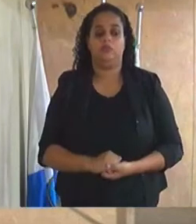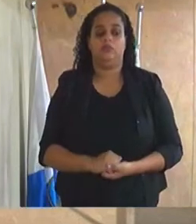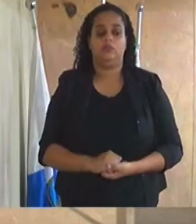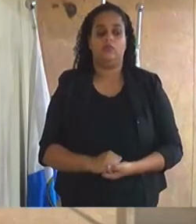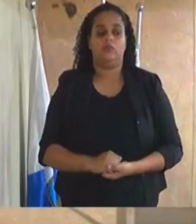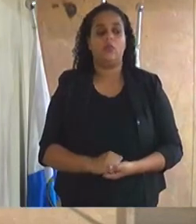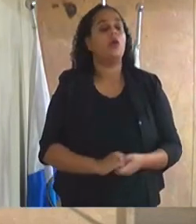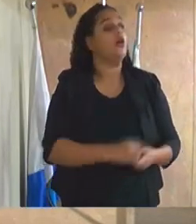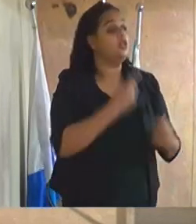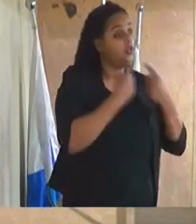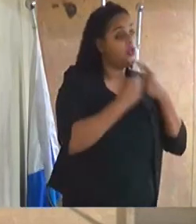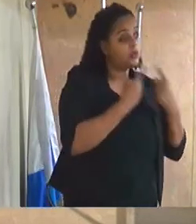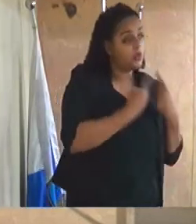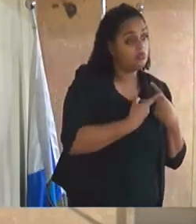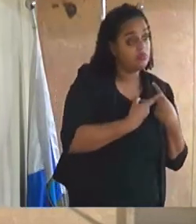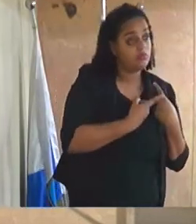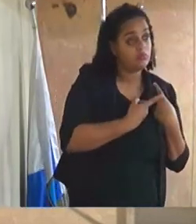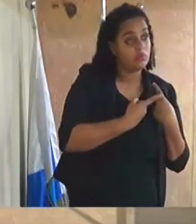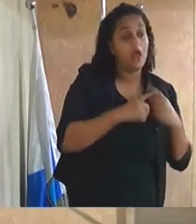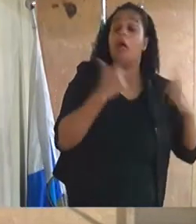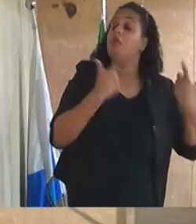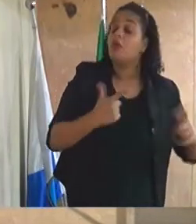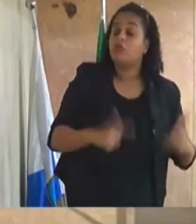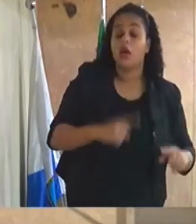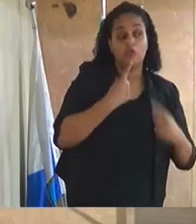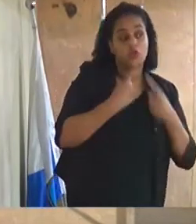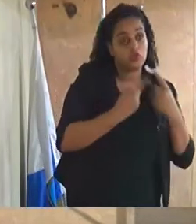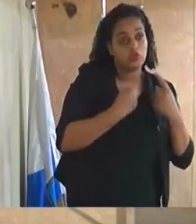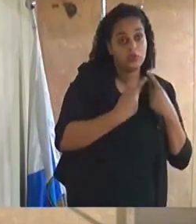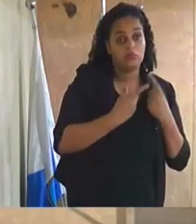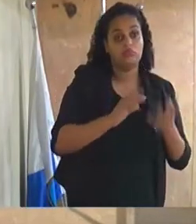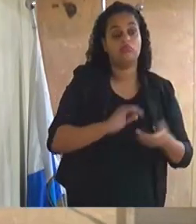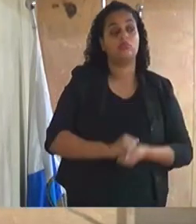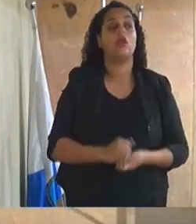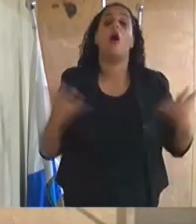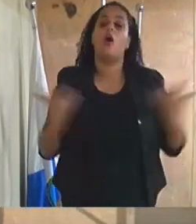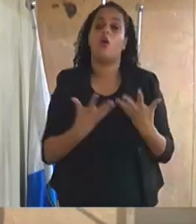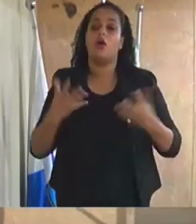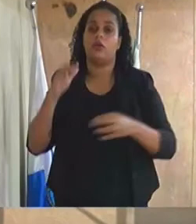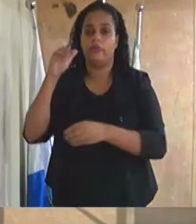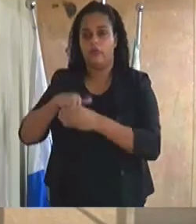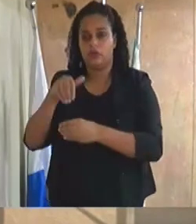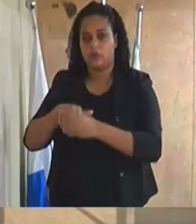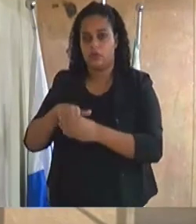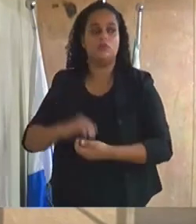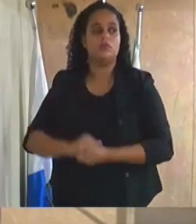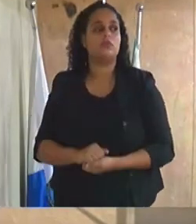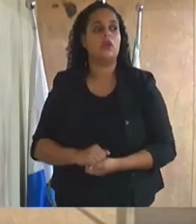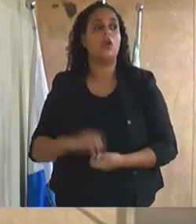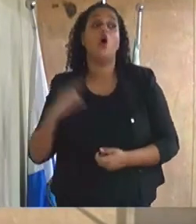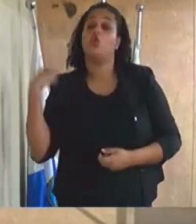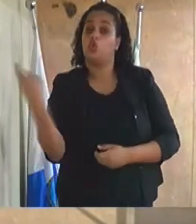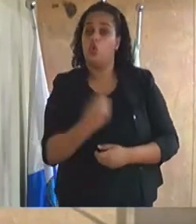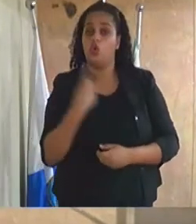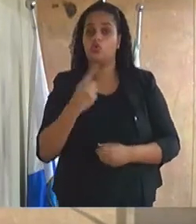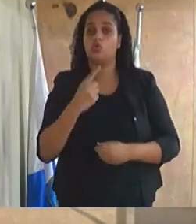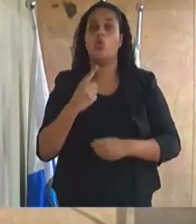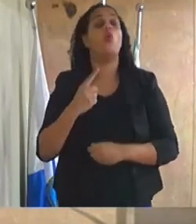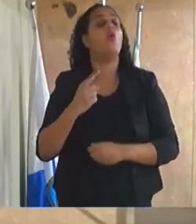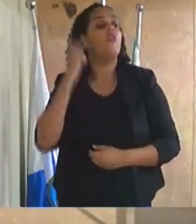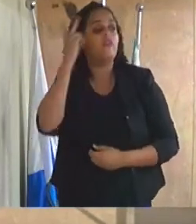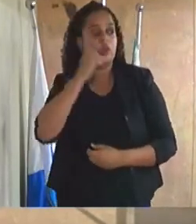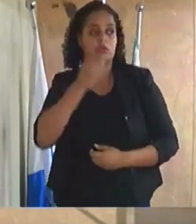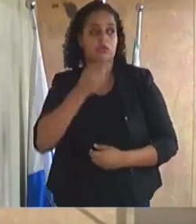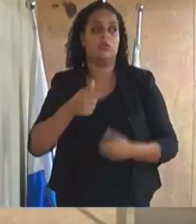matéria encontra-se em discussão não havendo quem queira discutir a matéria a matéria encontra-se em votação vereadores que aprovam permaneçam como